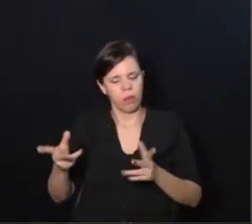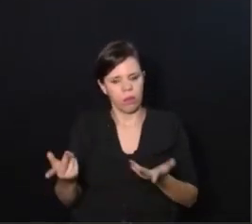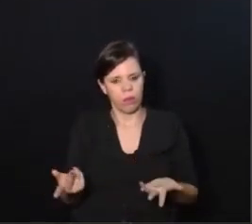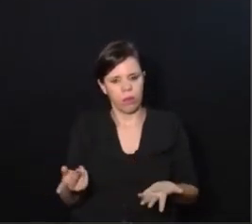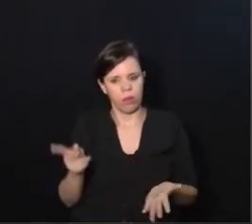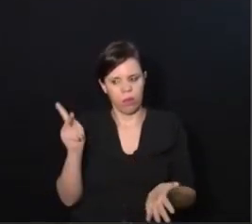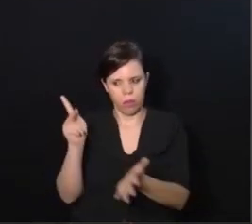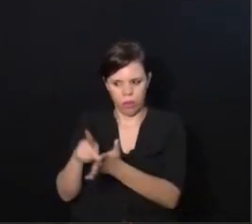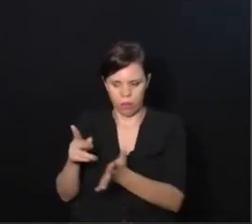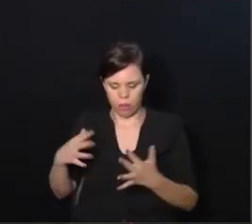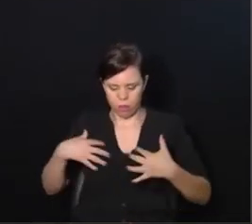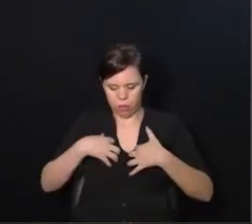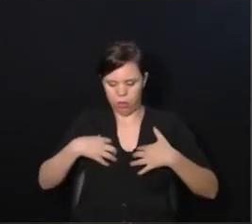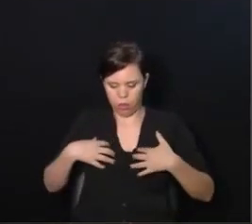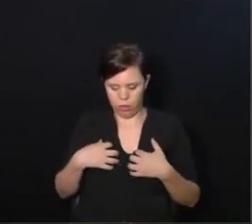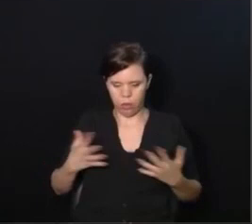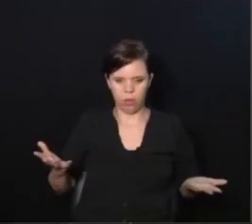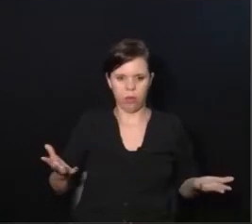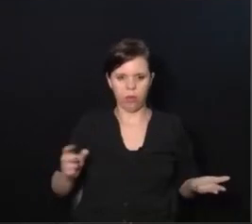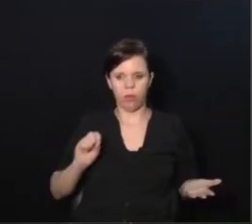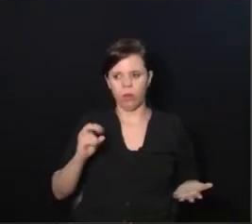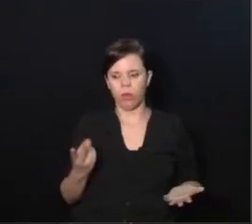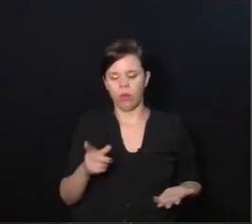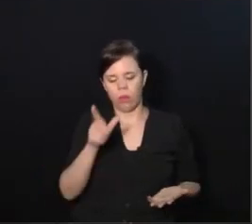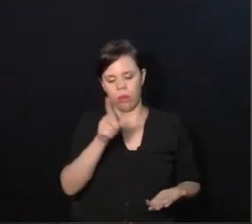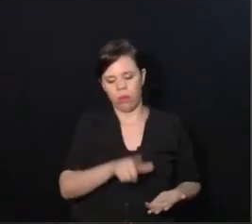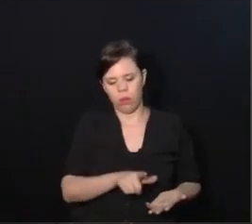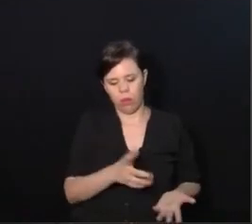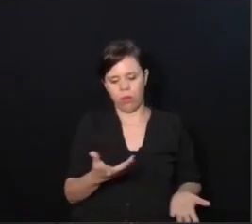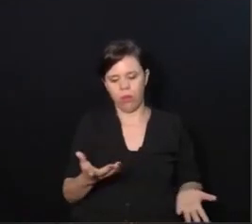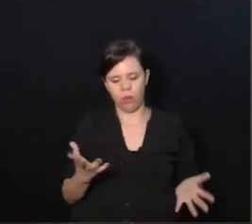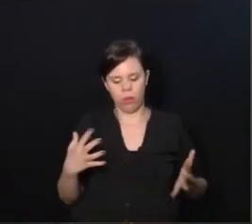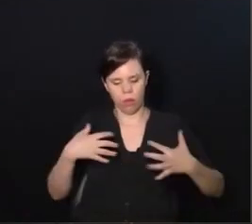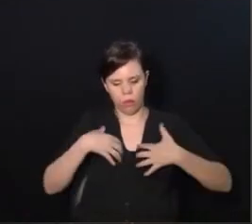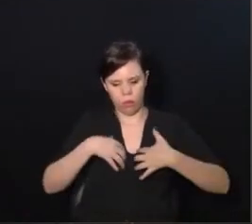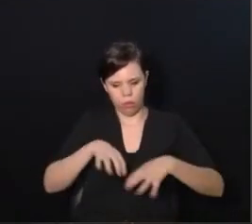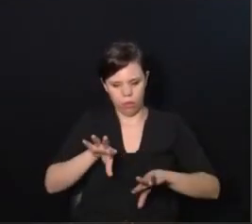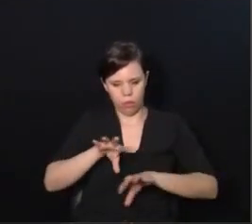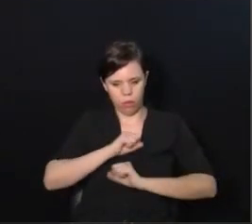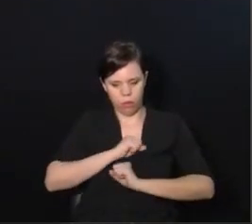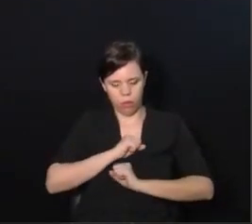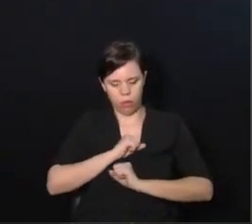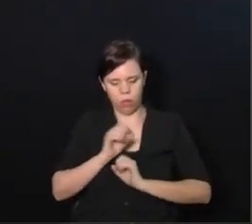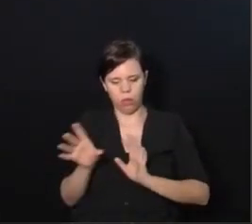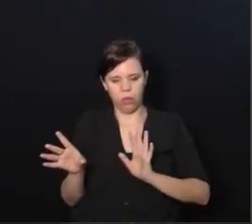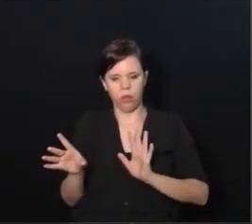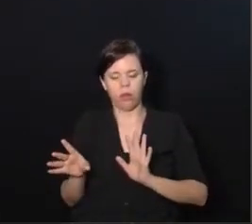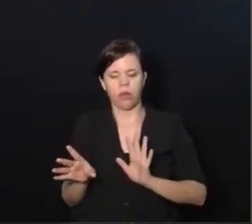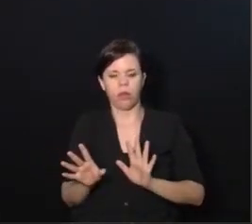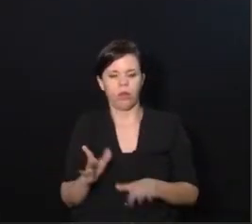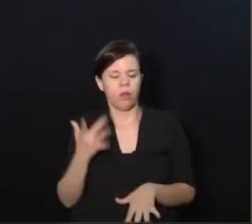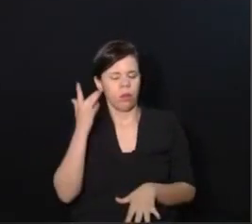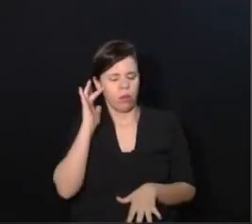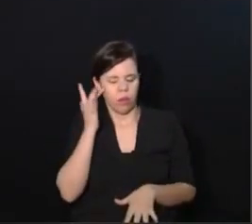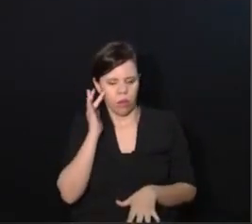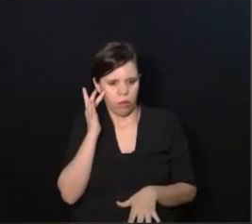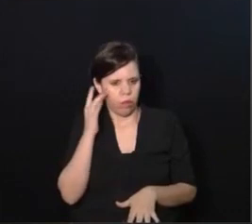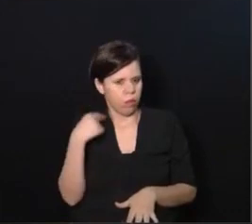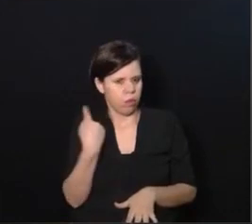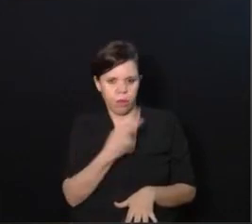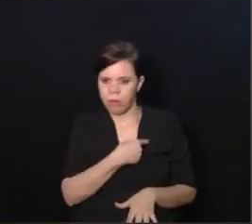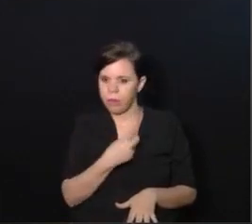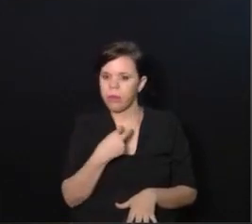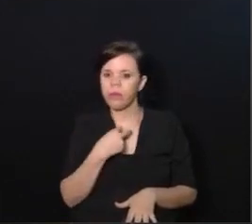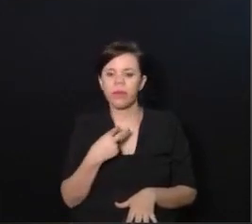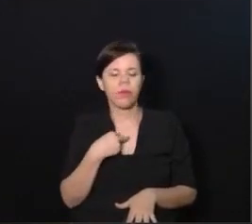verdadeiro para um autismo instalado. Eu sei essa diferença. E eu acho que a gente não deve